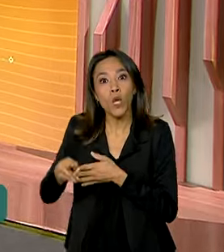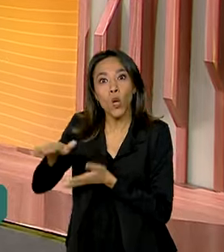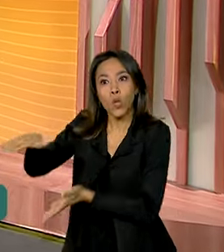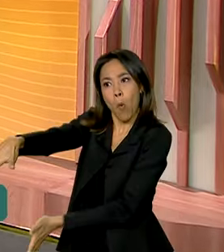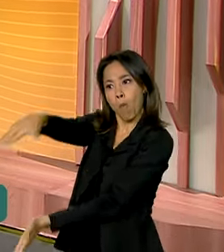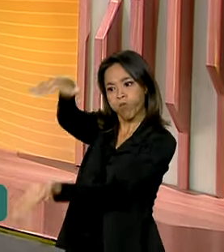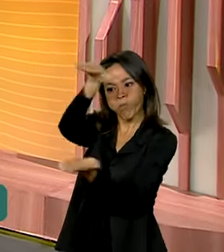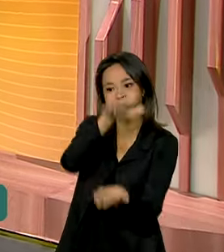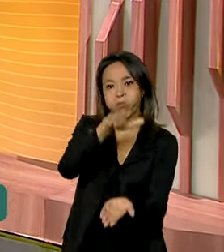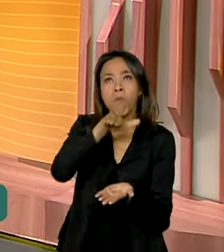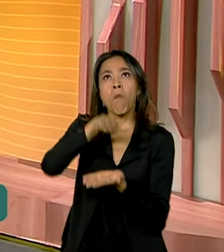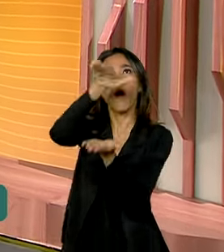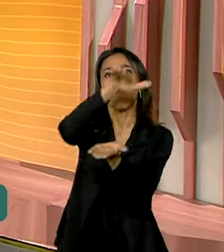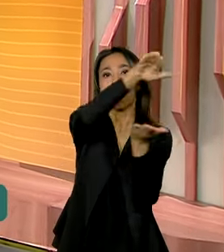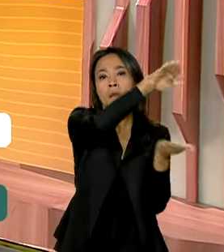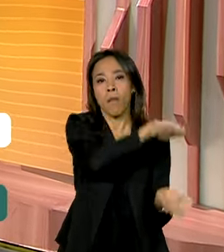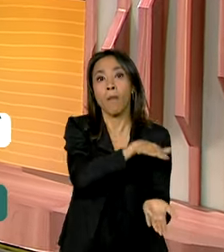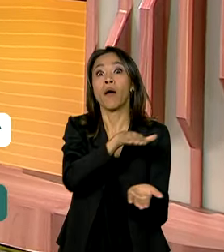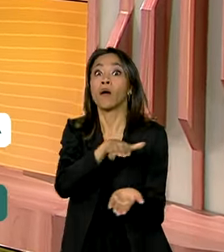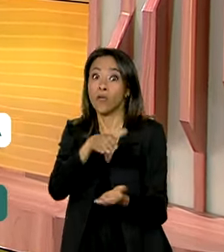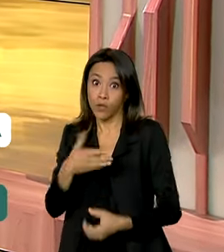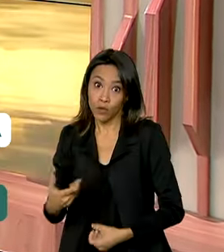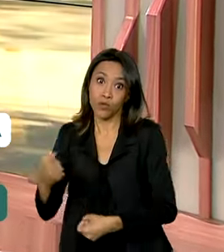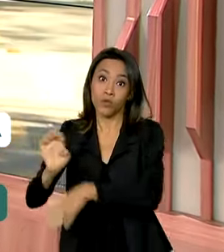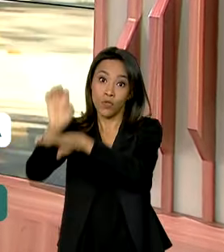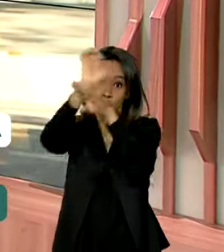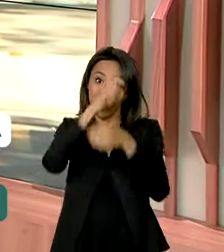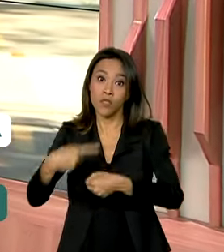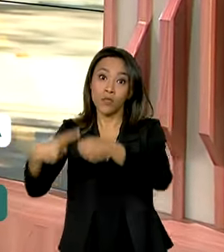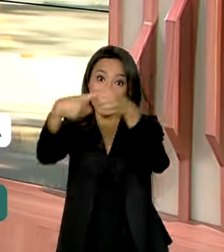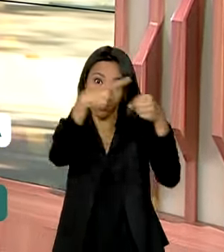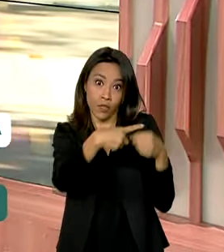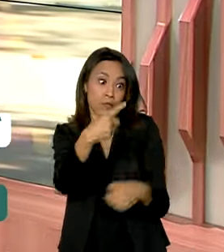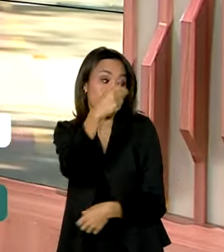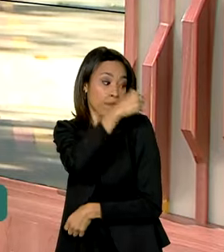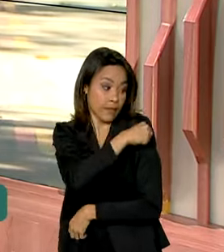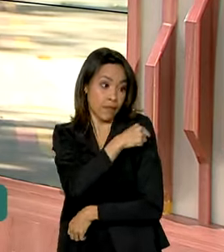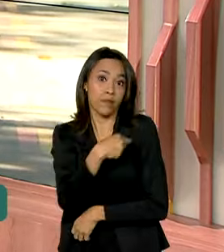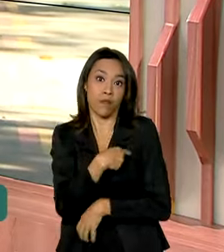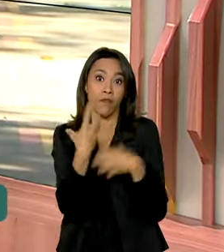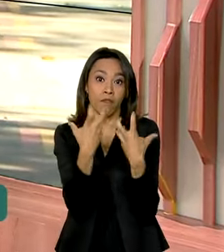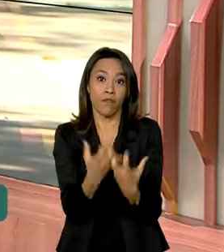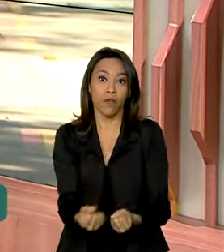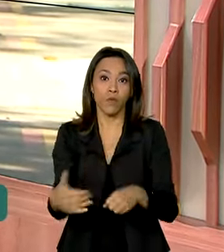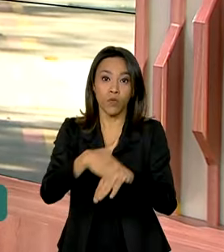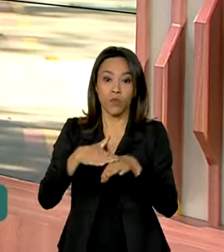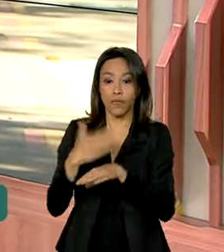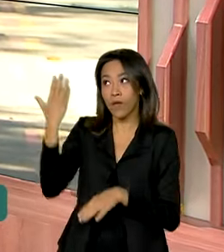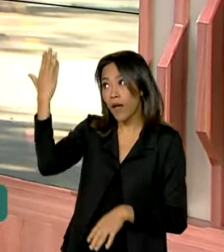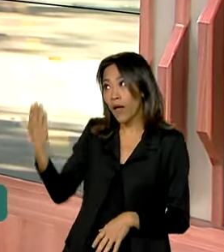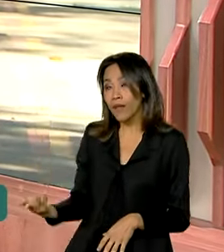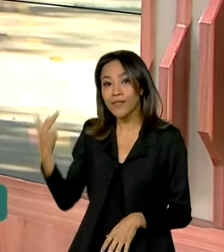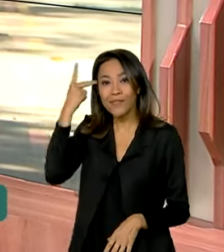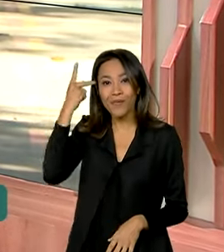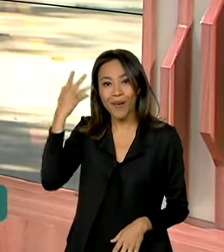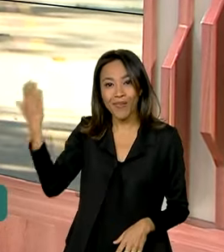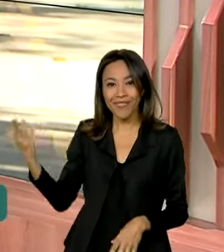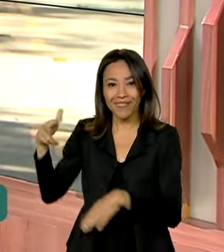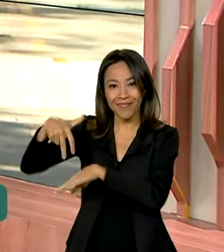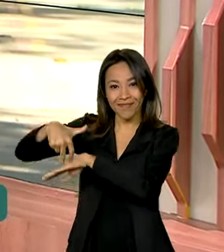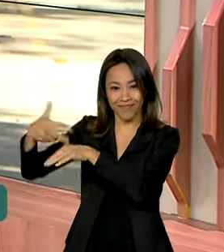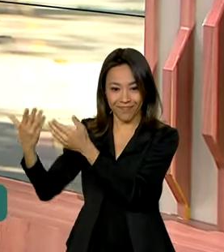chegar a estados e municípios. Vamos saber os detalhes com a repórter Fernanda Cruz, direto de São Paulo. Bom dia, Fernanda.